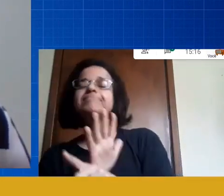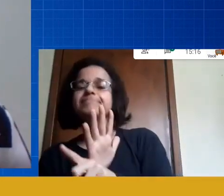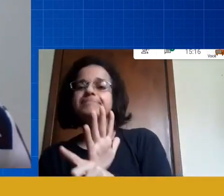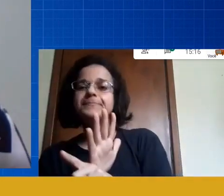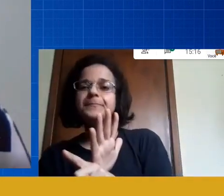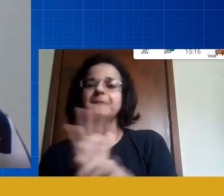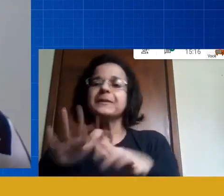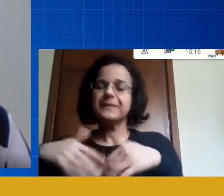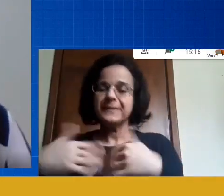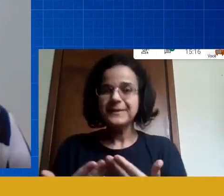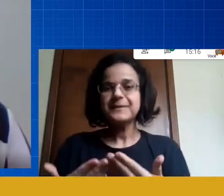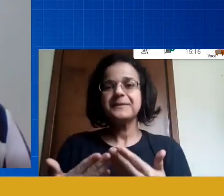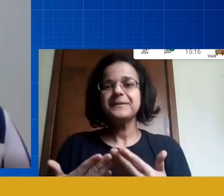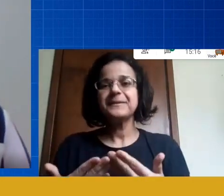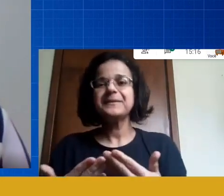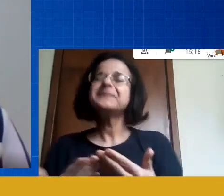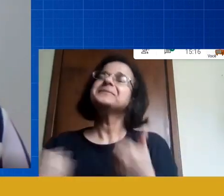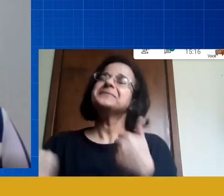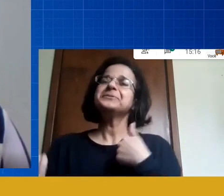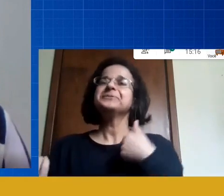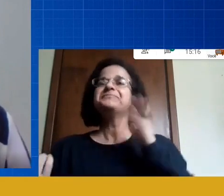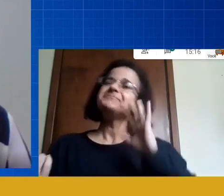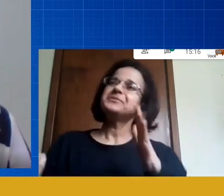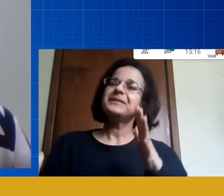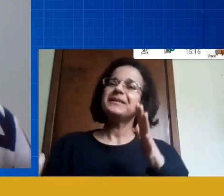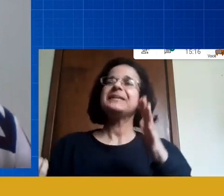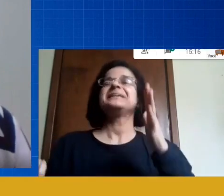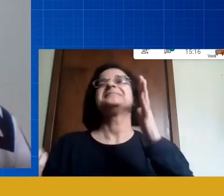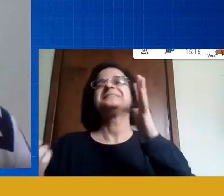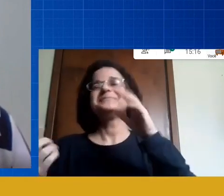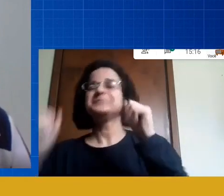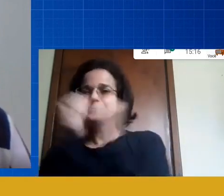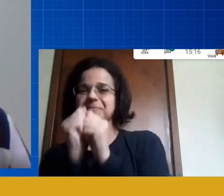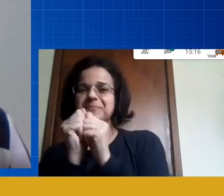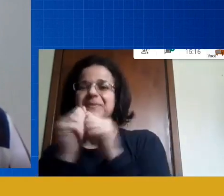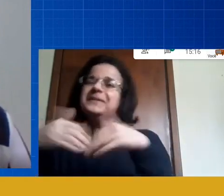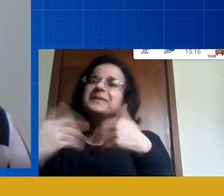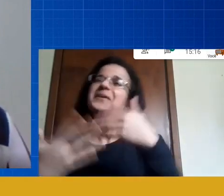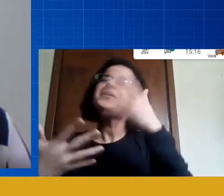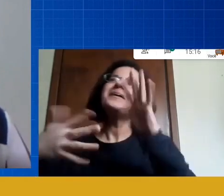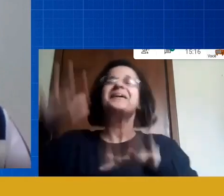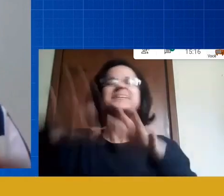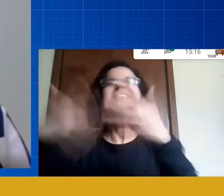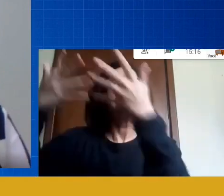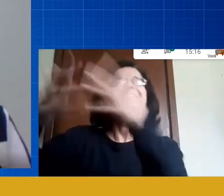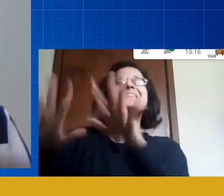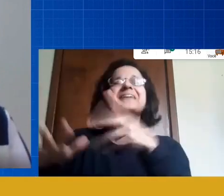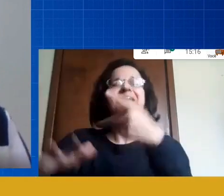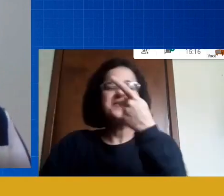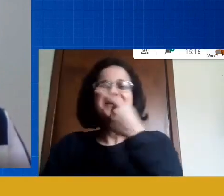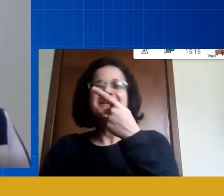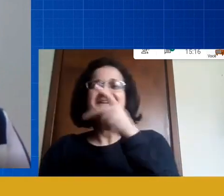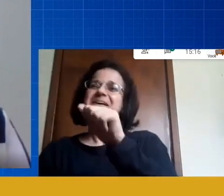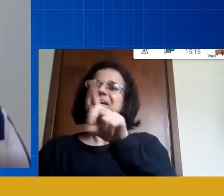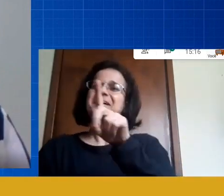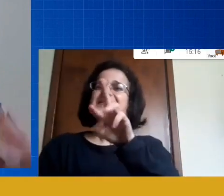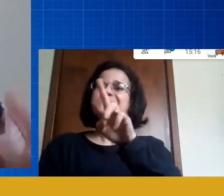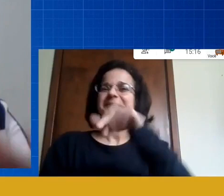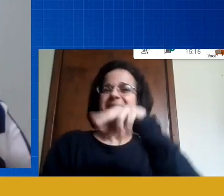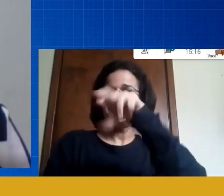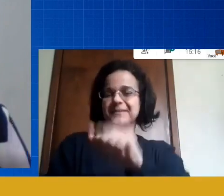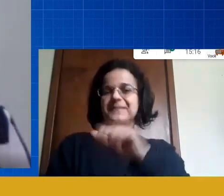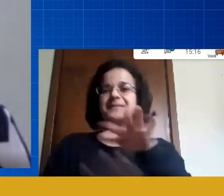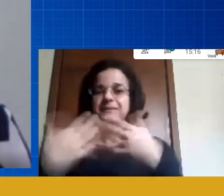casa então às vezes a minha fala não é a fala que eles querem ouvir então assim de um profissional da